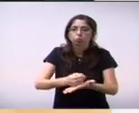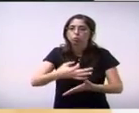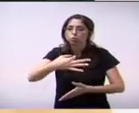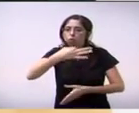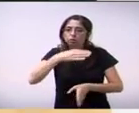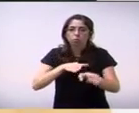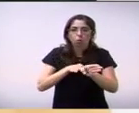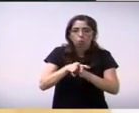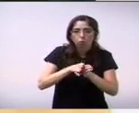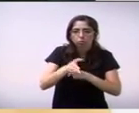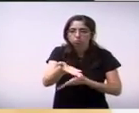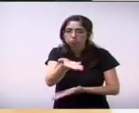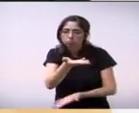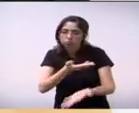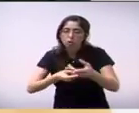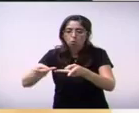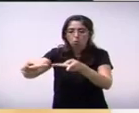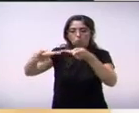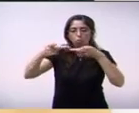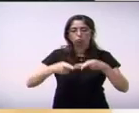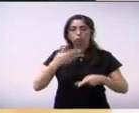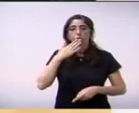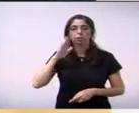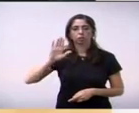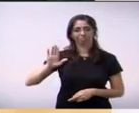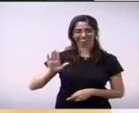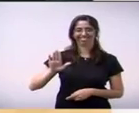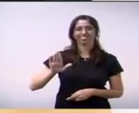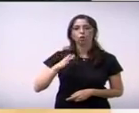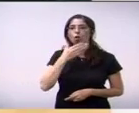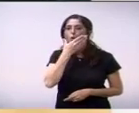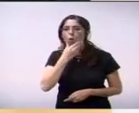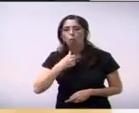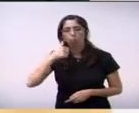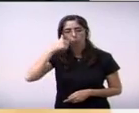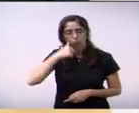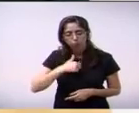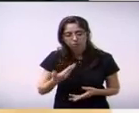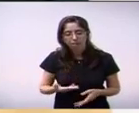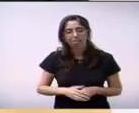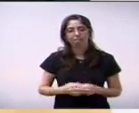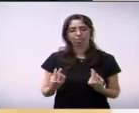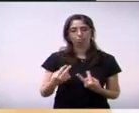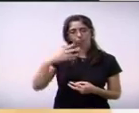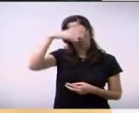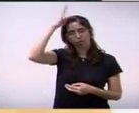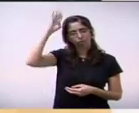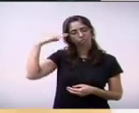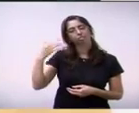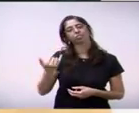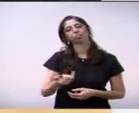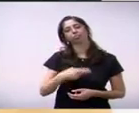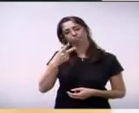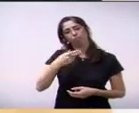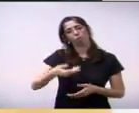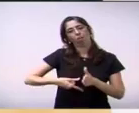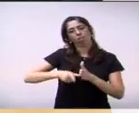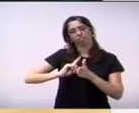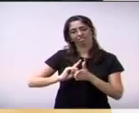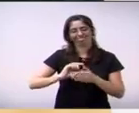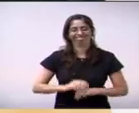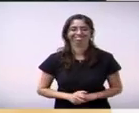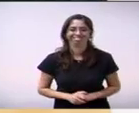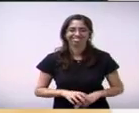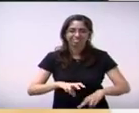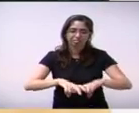trazendo candidatos mulheres que nem a Ângela citou e faço um dou